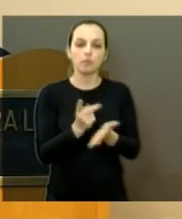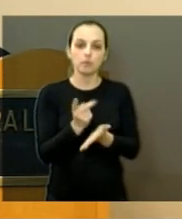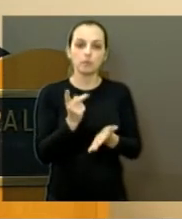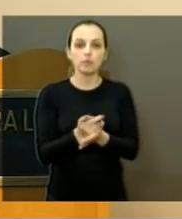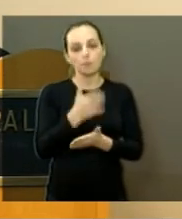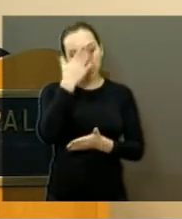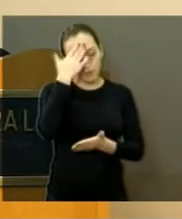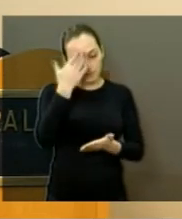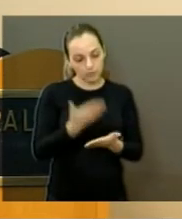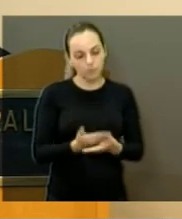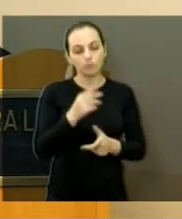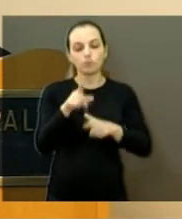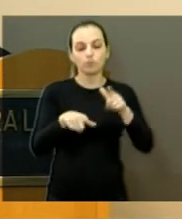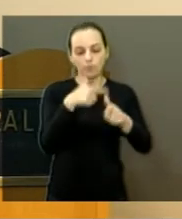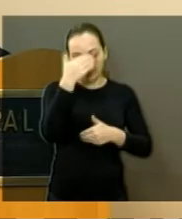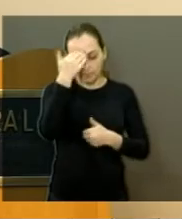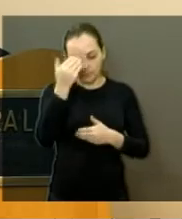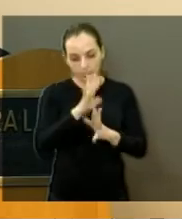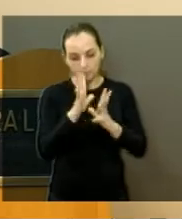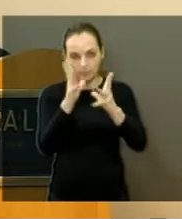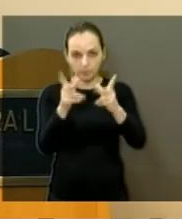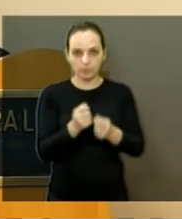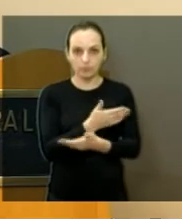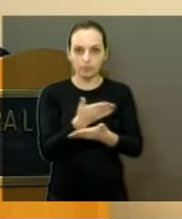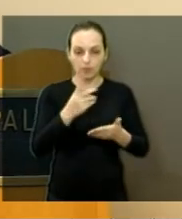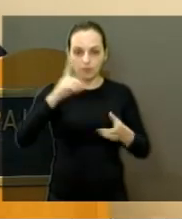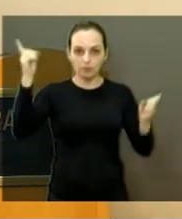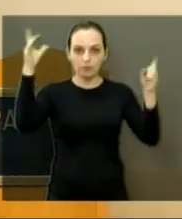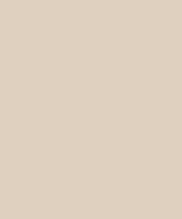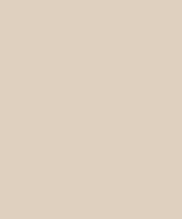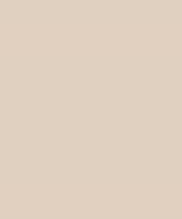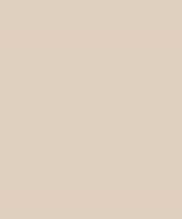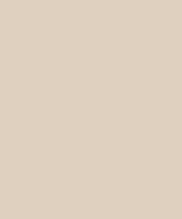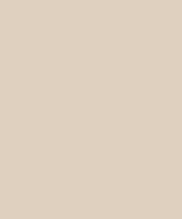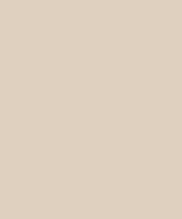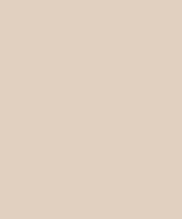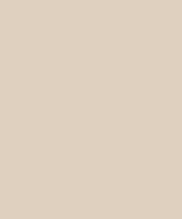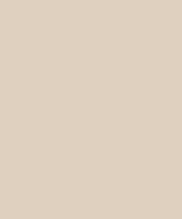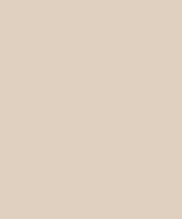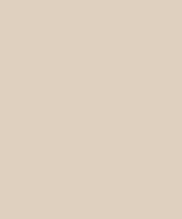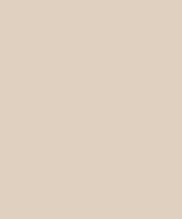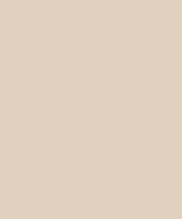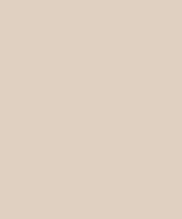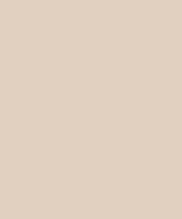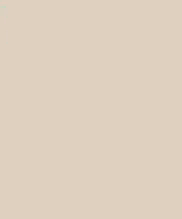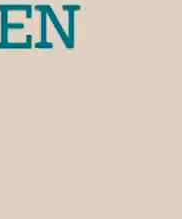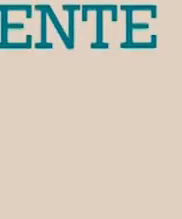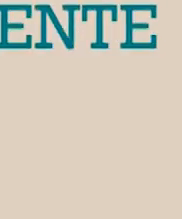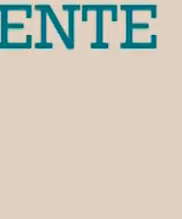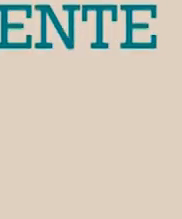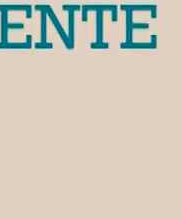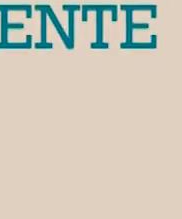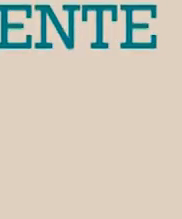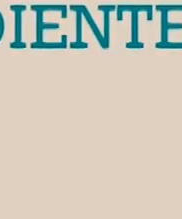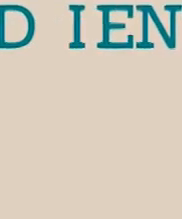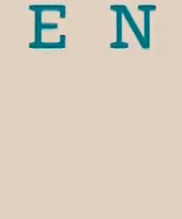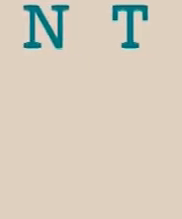no nosso trabalho. Muito obrigado a todos. Que Deus abençoe. Música Música Música Música Legenda Adriana